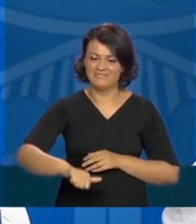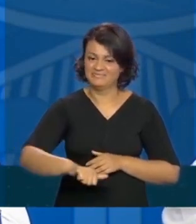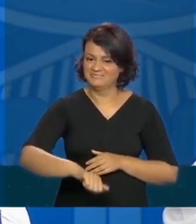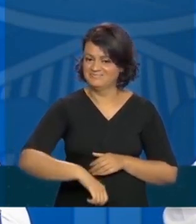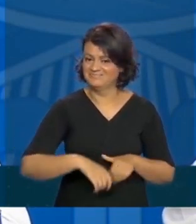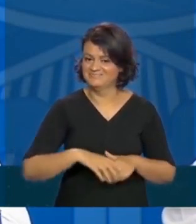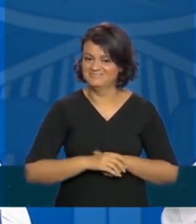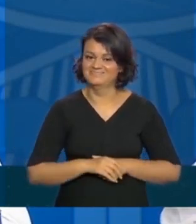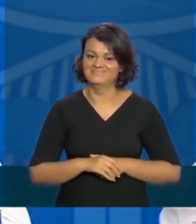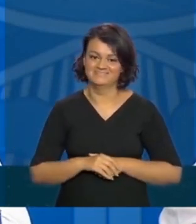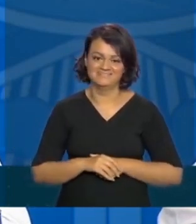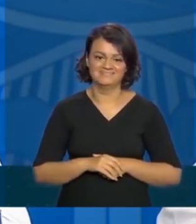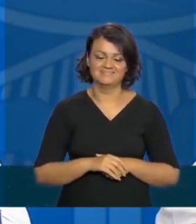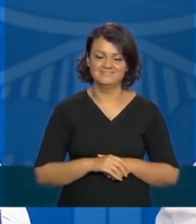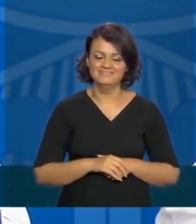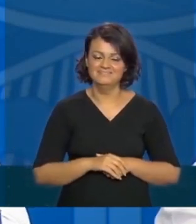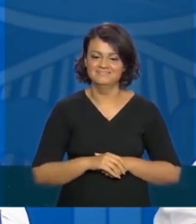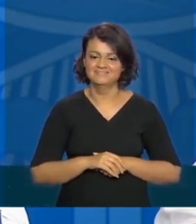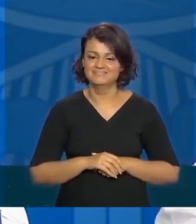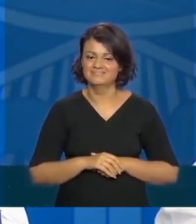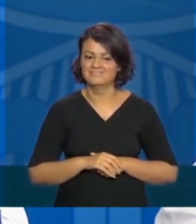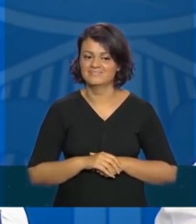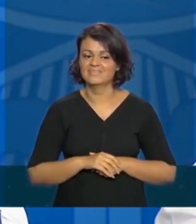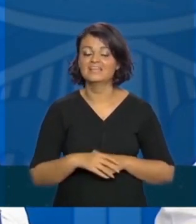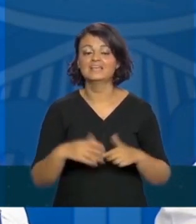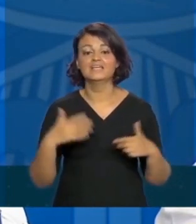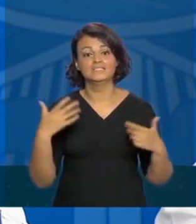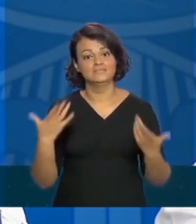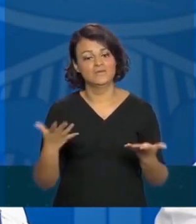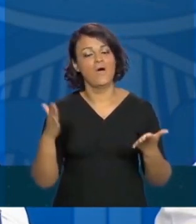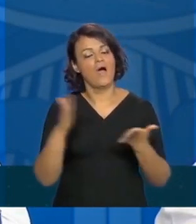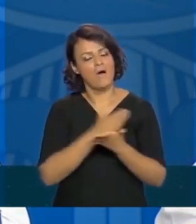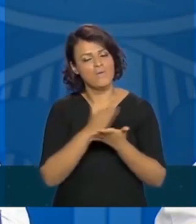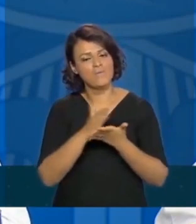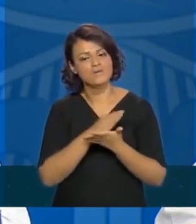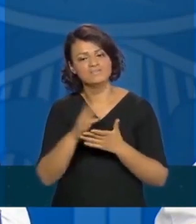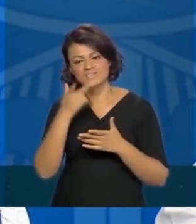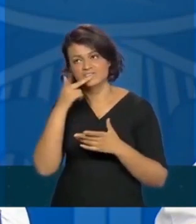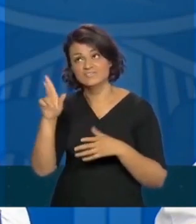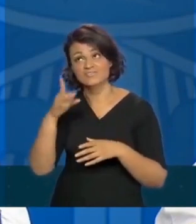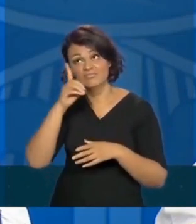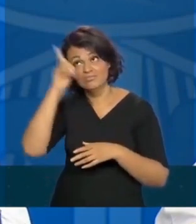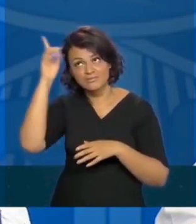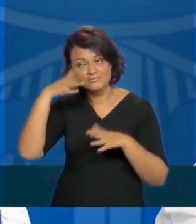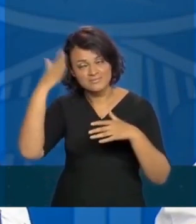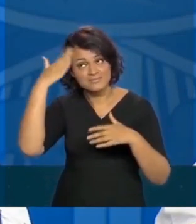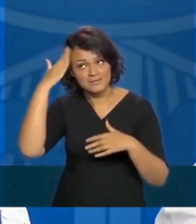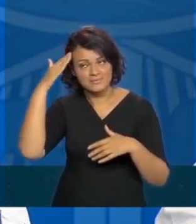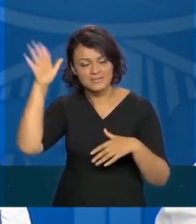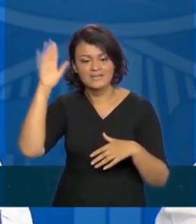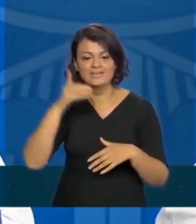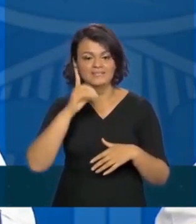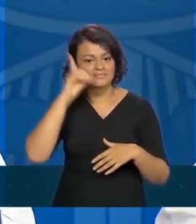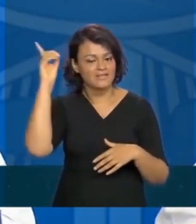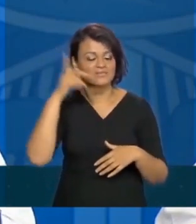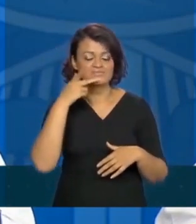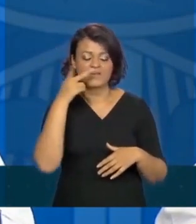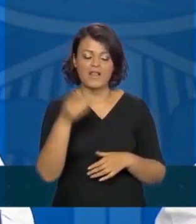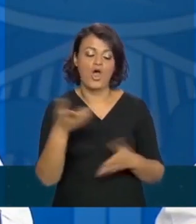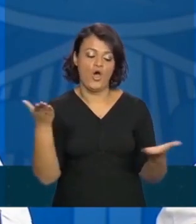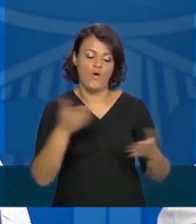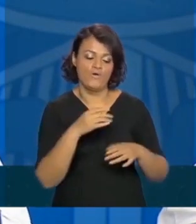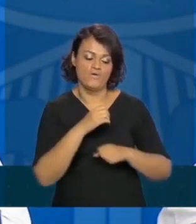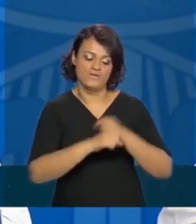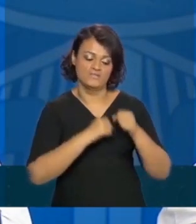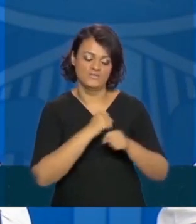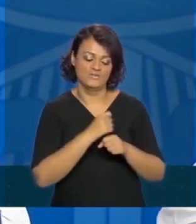então algumas coisas a gente entrega nas mãos de Deus e eu acho que Deus esse ano resolveu falar nesse